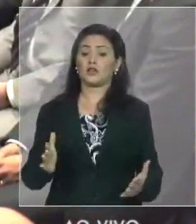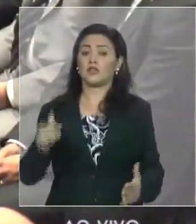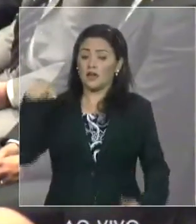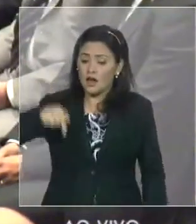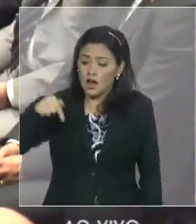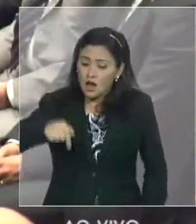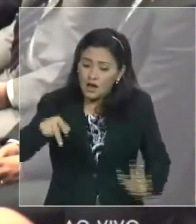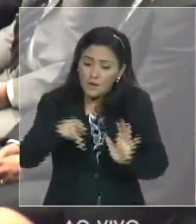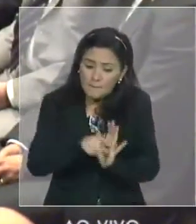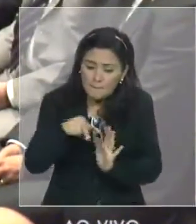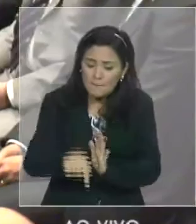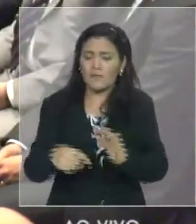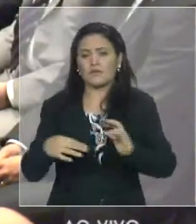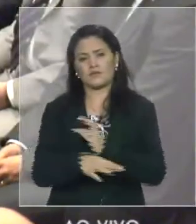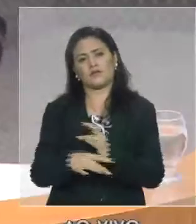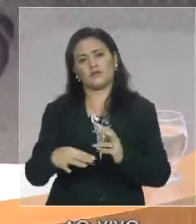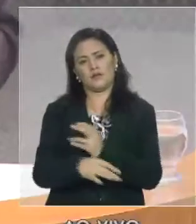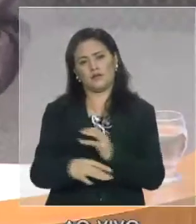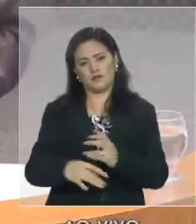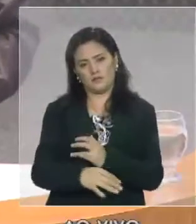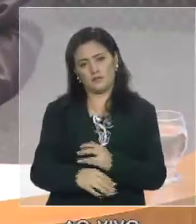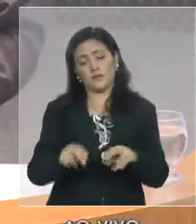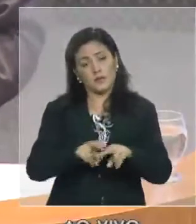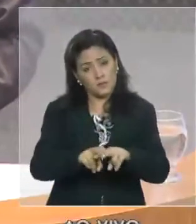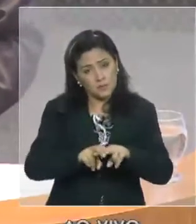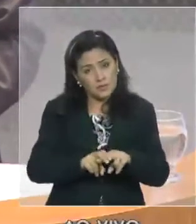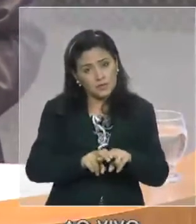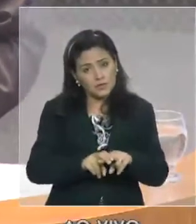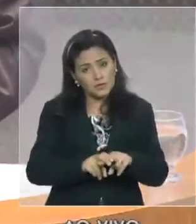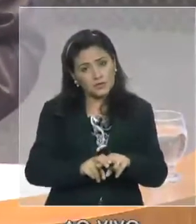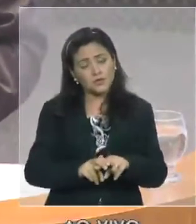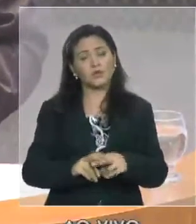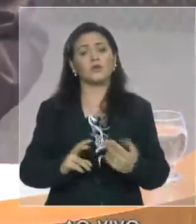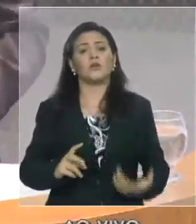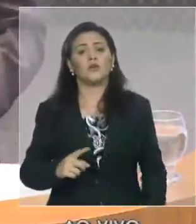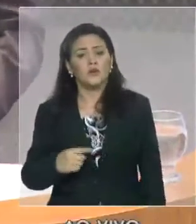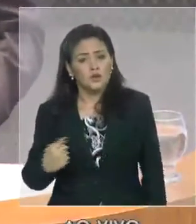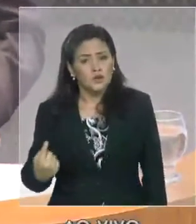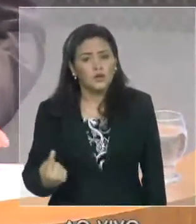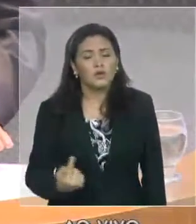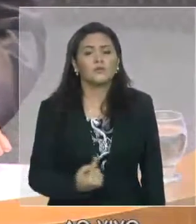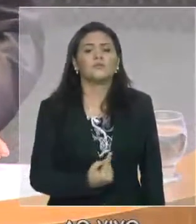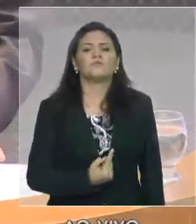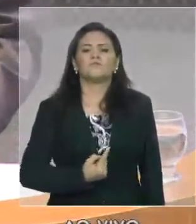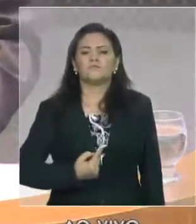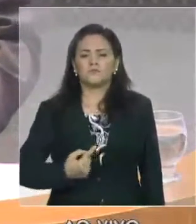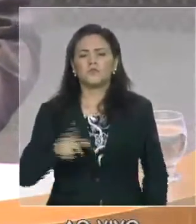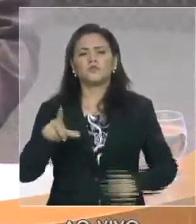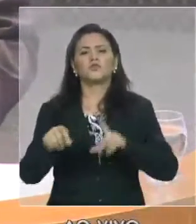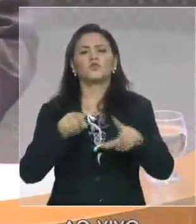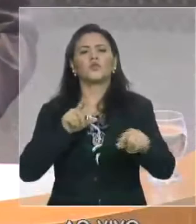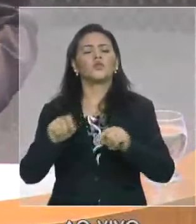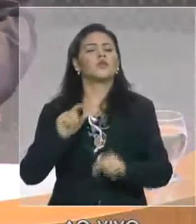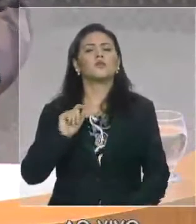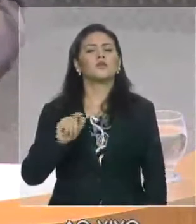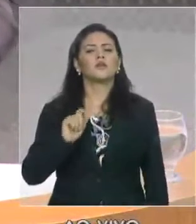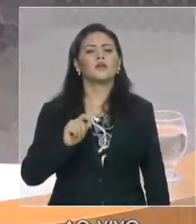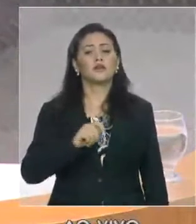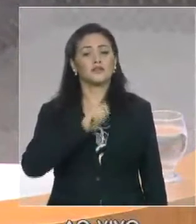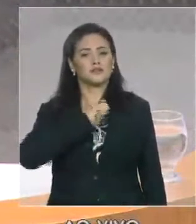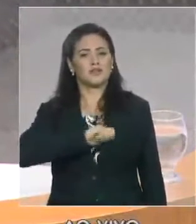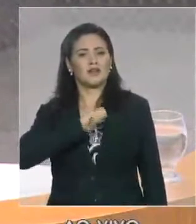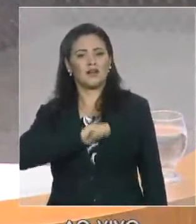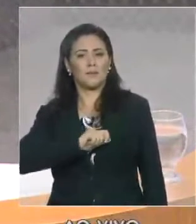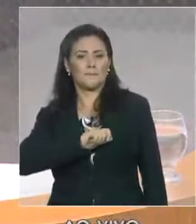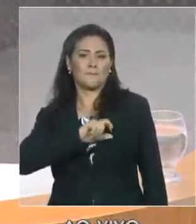caminho corajoso, de ampliar a participação dos servidores na receita corrente líquida. Quando nós recebemos o